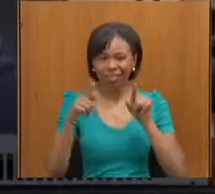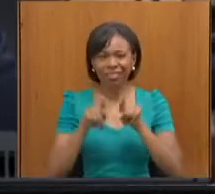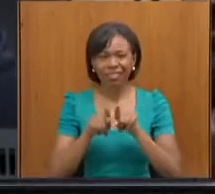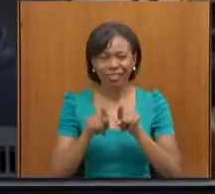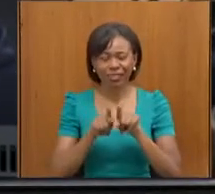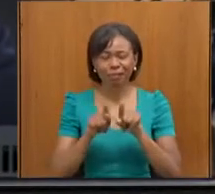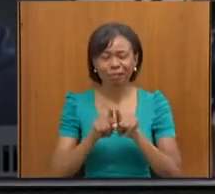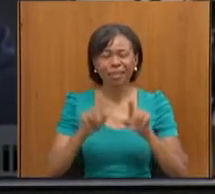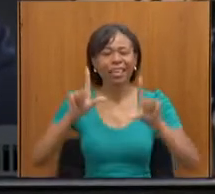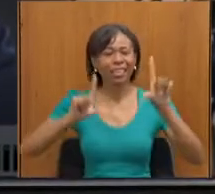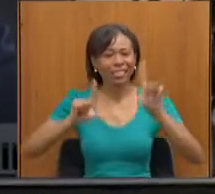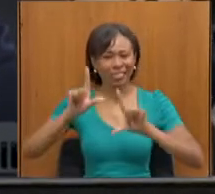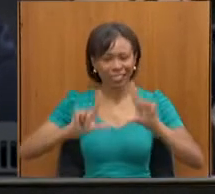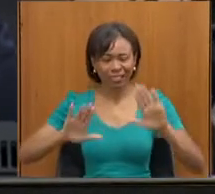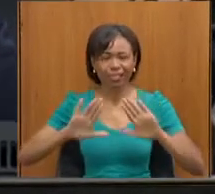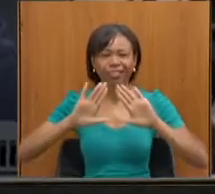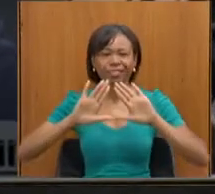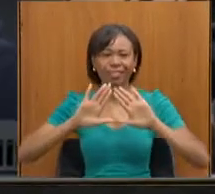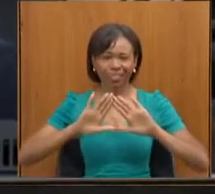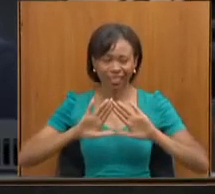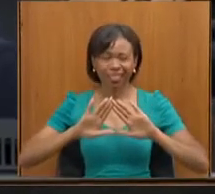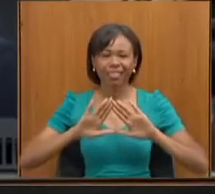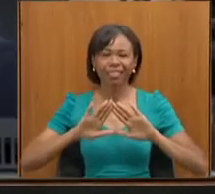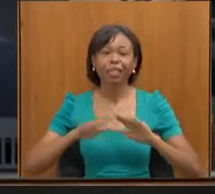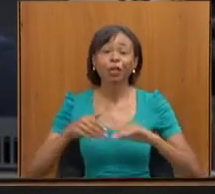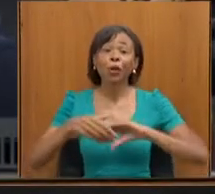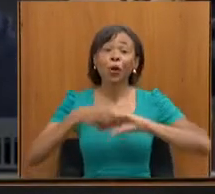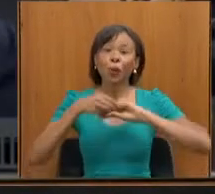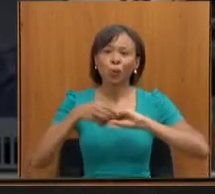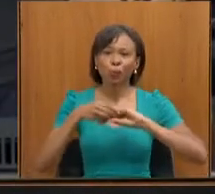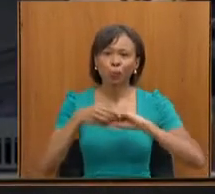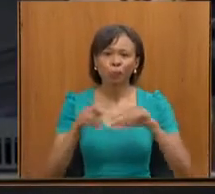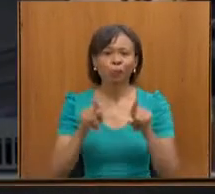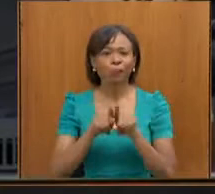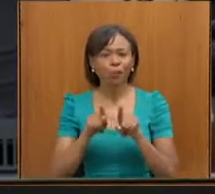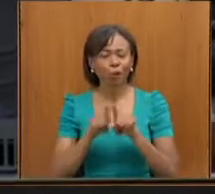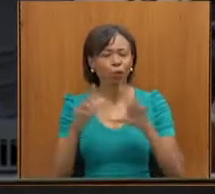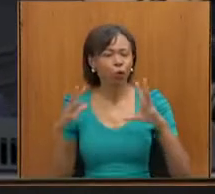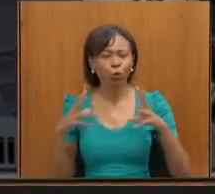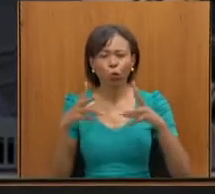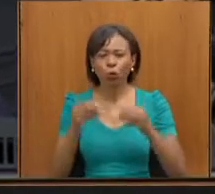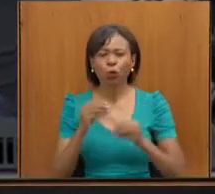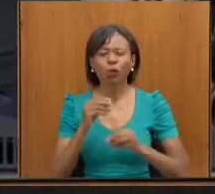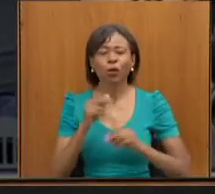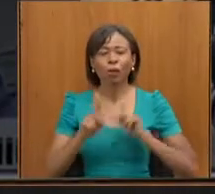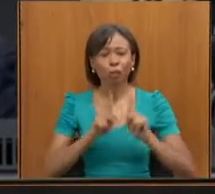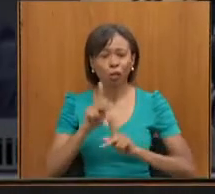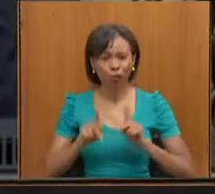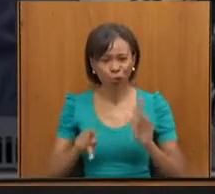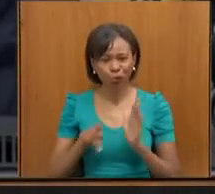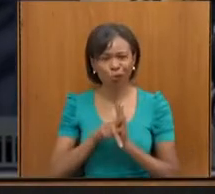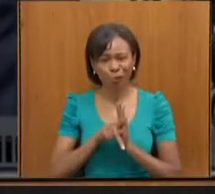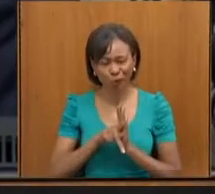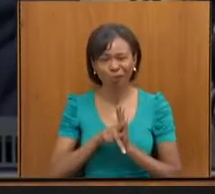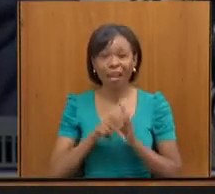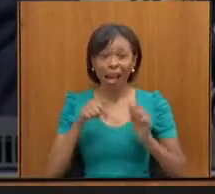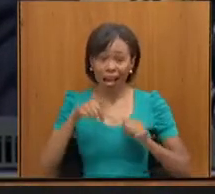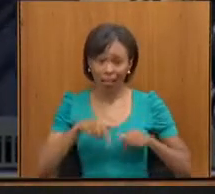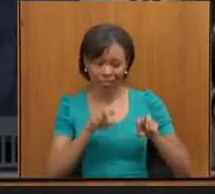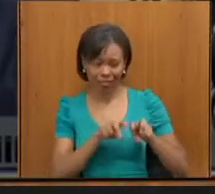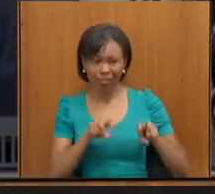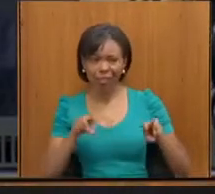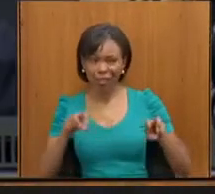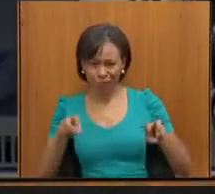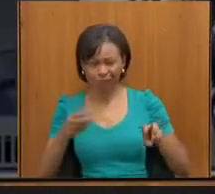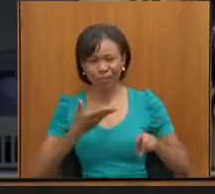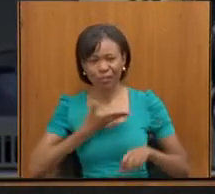pela transmissão da TV Assembleia. Gostaria de cumprimentar todos os membros, colegas à mesa, aqui